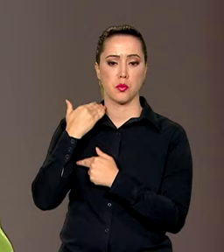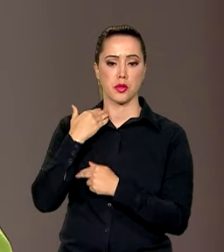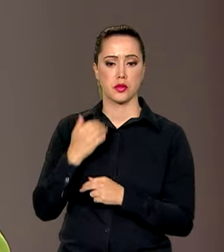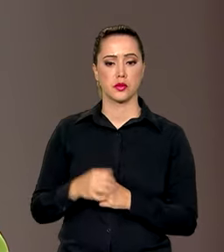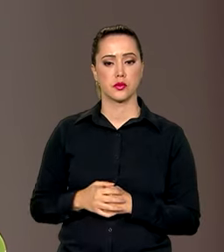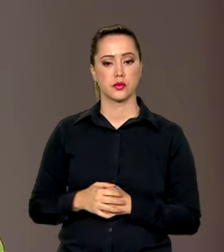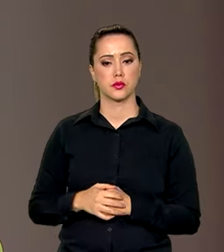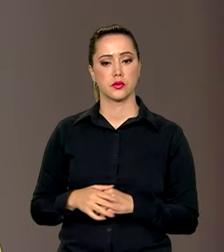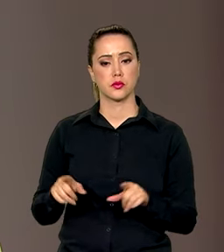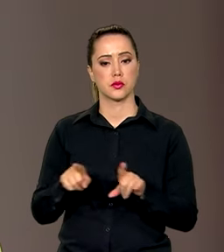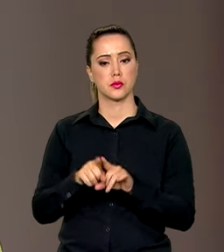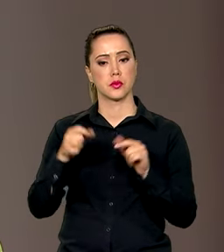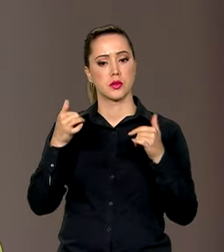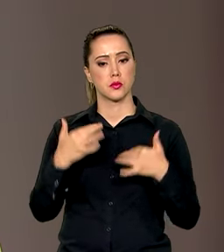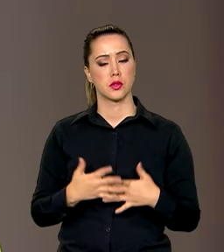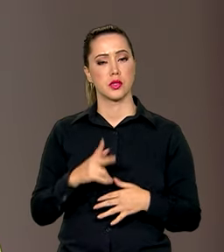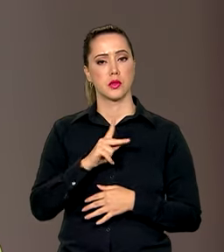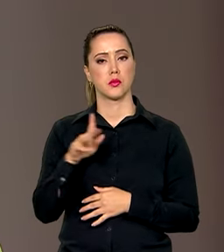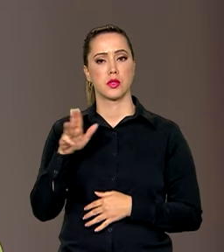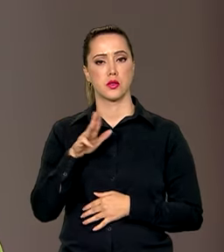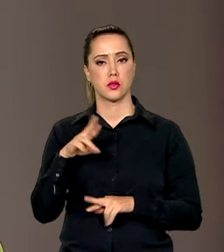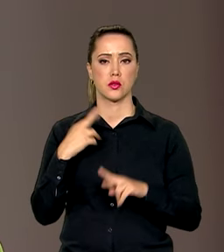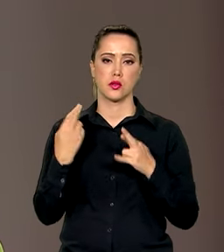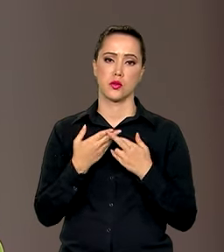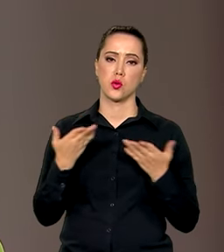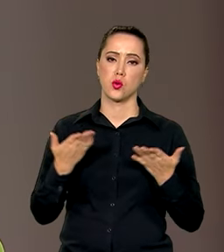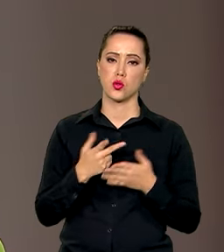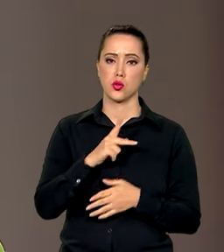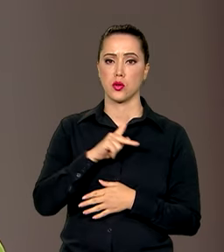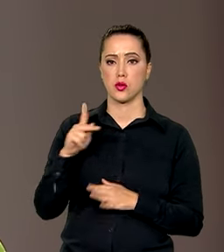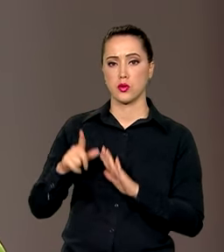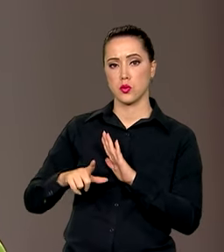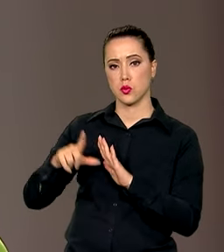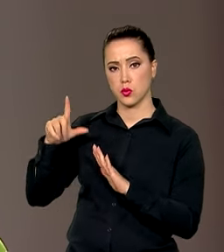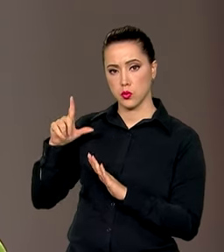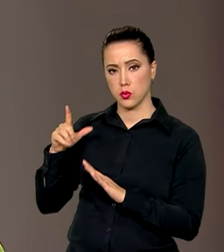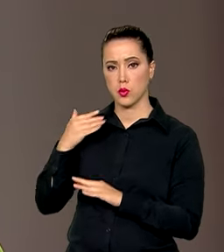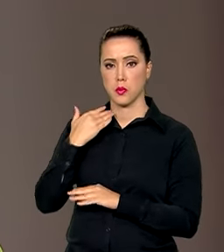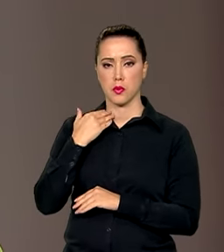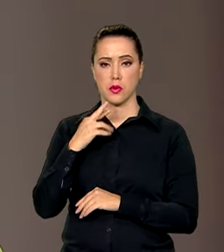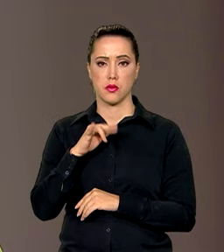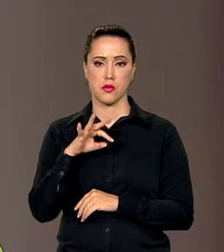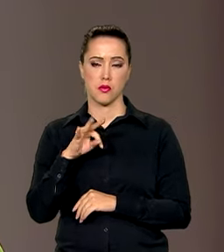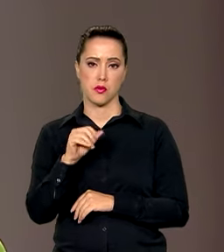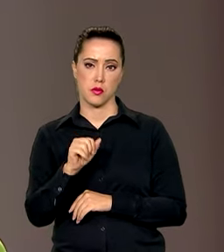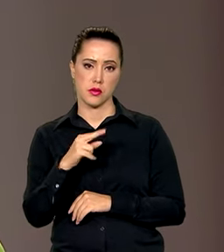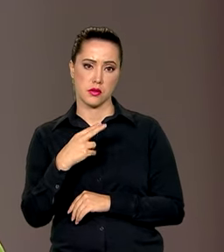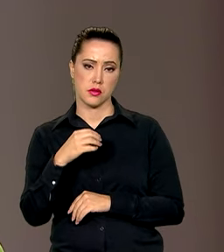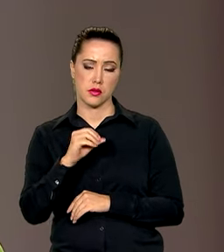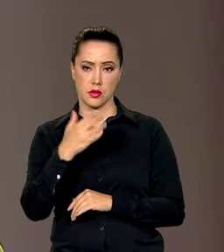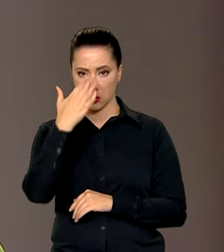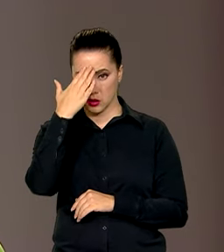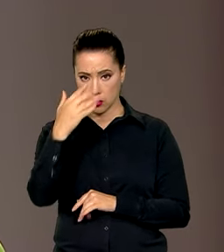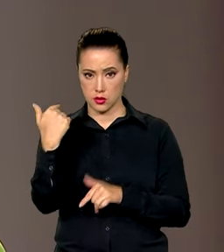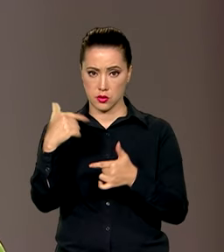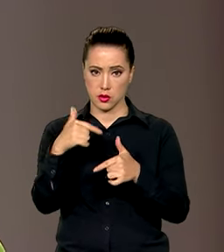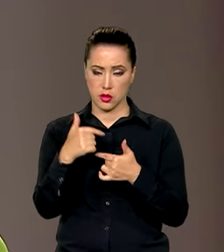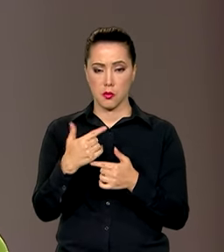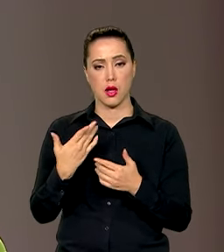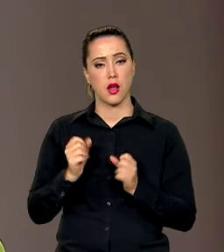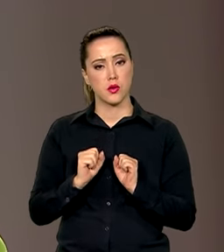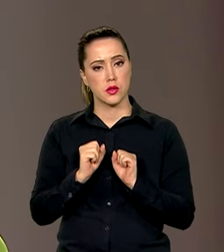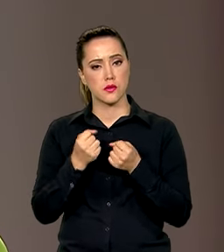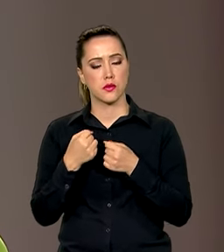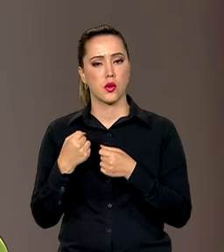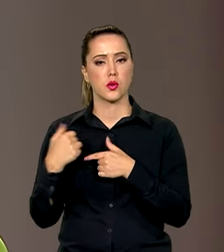A nota afirma ainda que o presidente Lula se reuniu hoje com a presidenta anterior do banco, Rita Serrano, e agradeceu seu trabalho